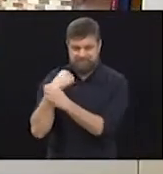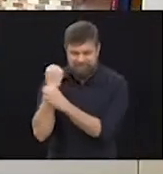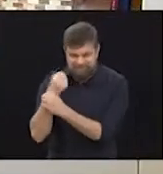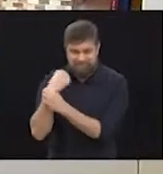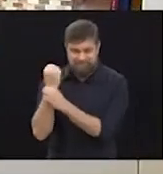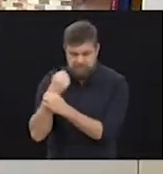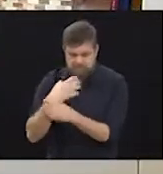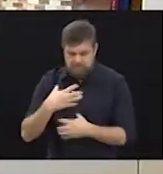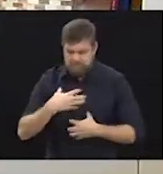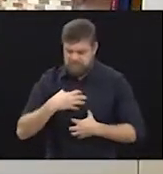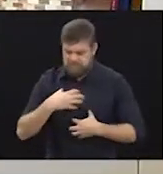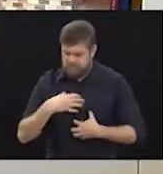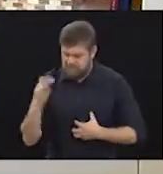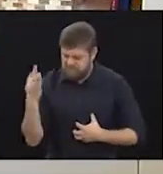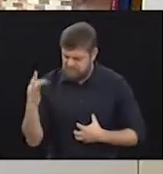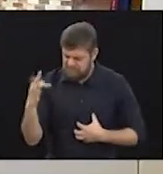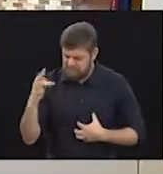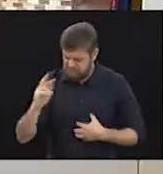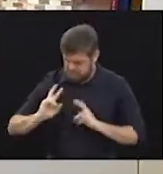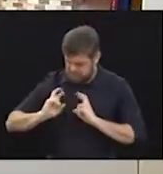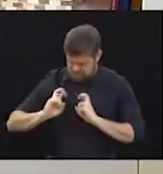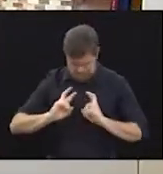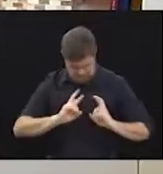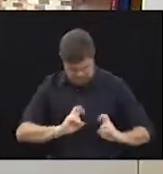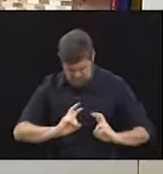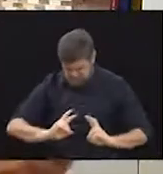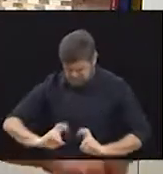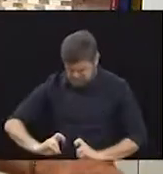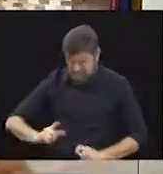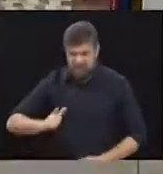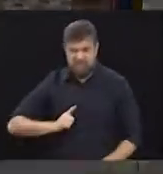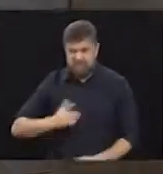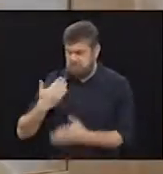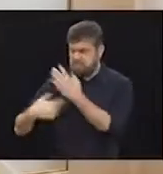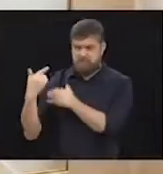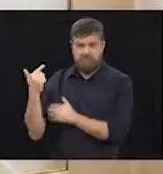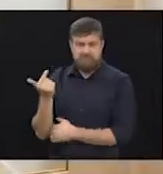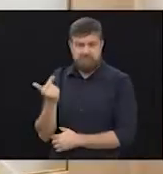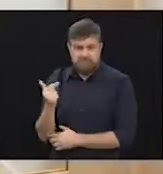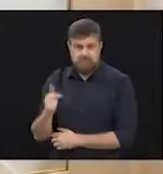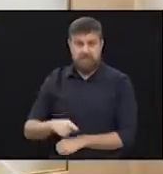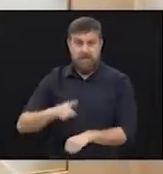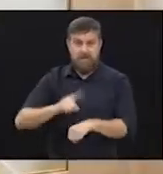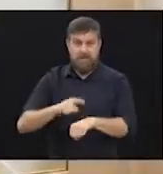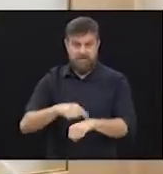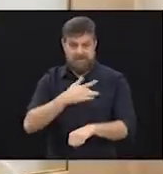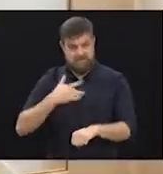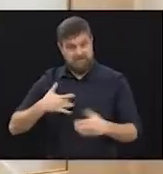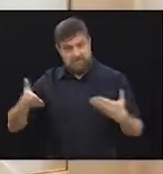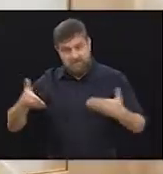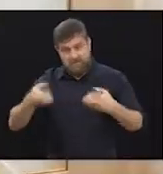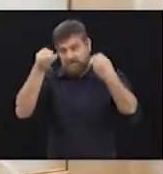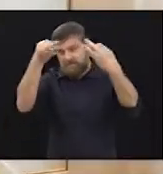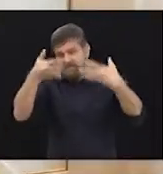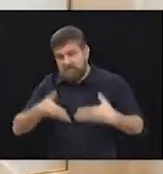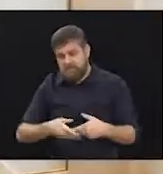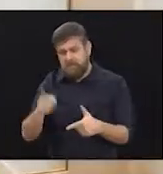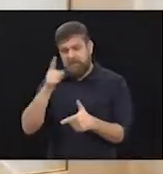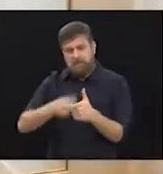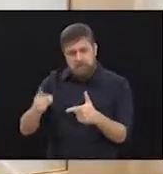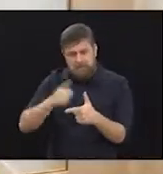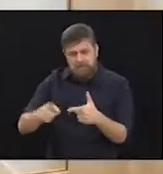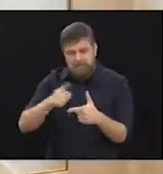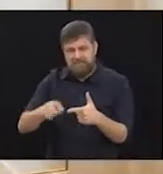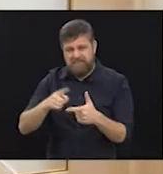comecei a sentir dores que eu não tinha. O Momento Saúde de hoje vai falar sobre um problema,